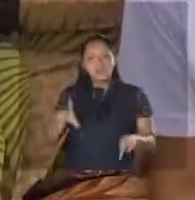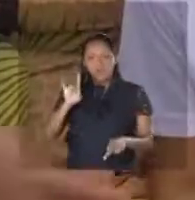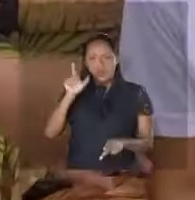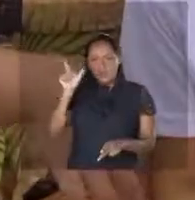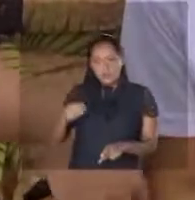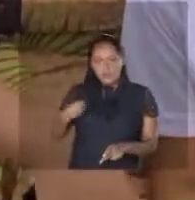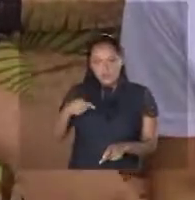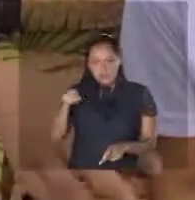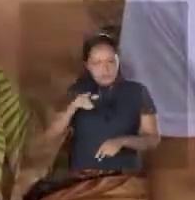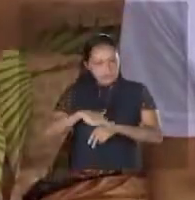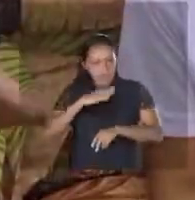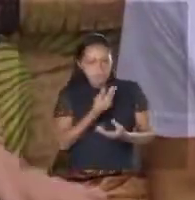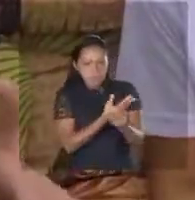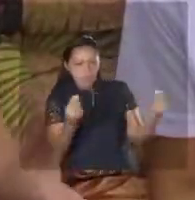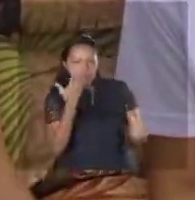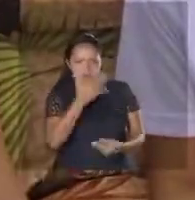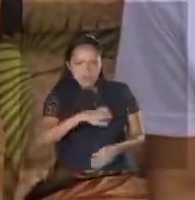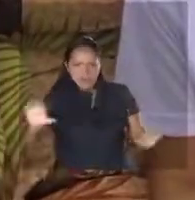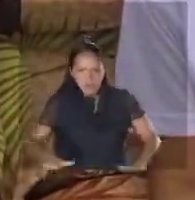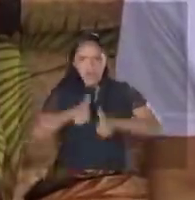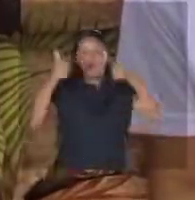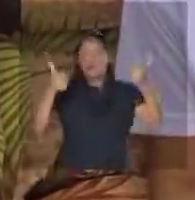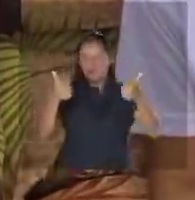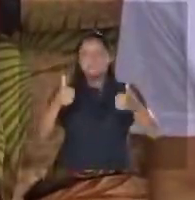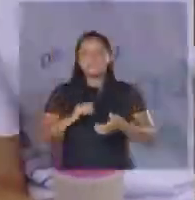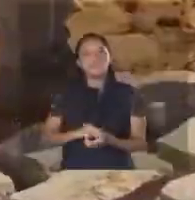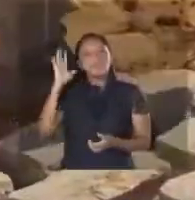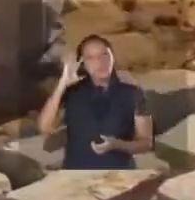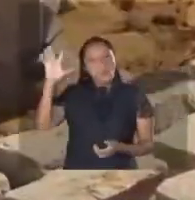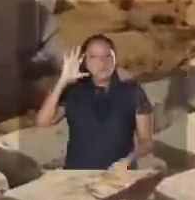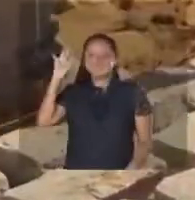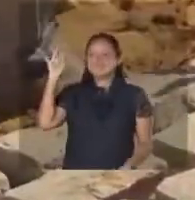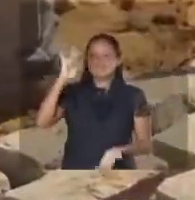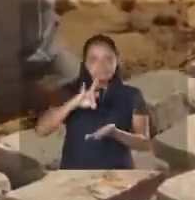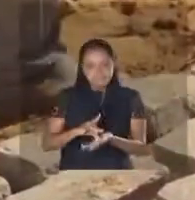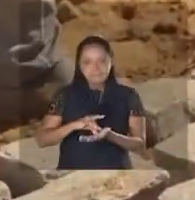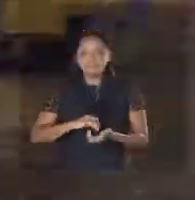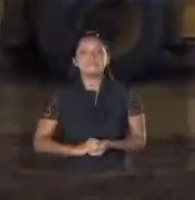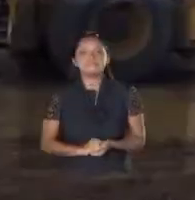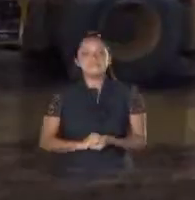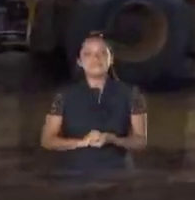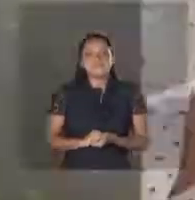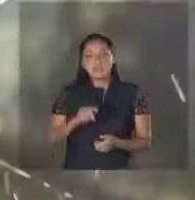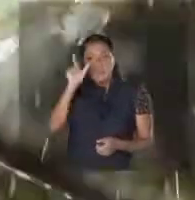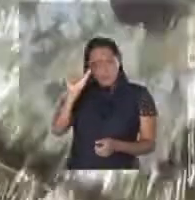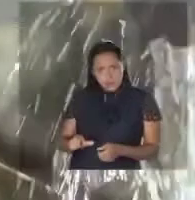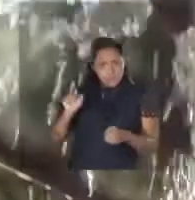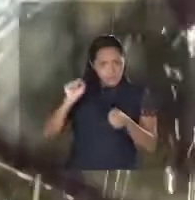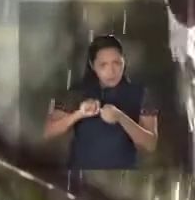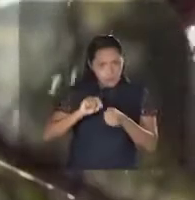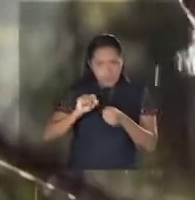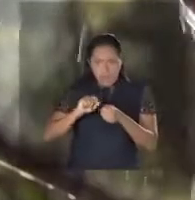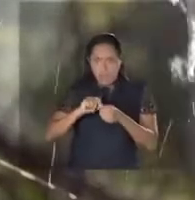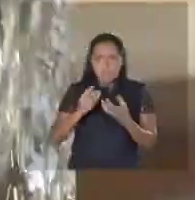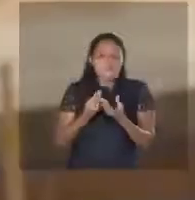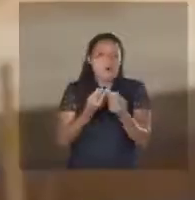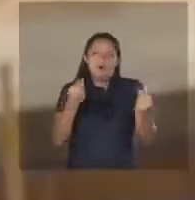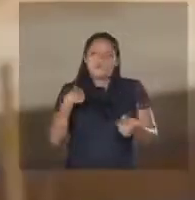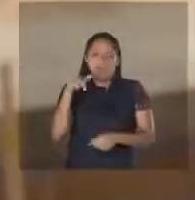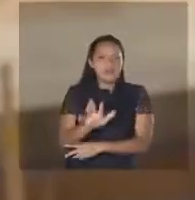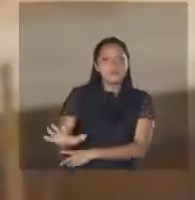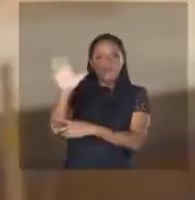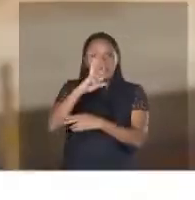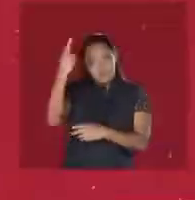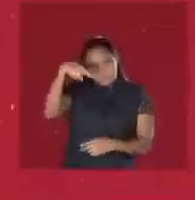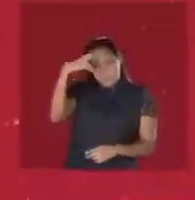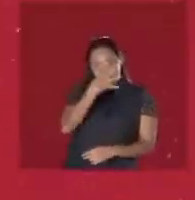projeto, não só a vida dela, mas de muitas crianças, melhorar bastante, né? É um sonho que está se realizando. O que ele fez muito por